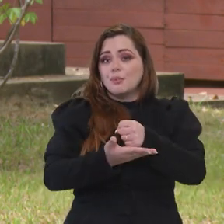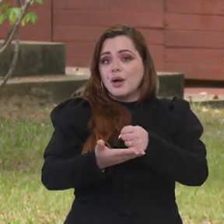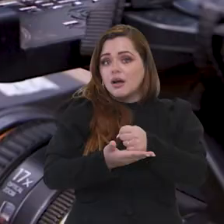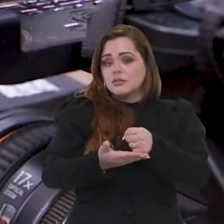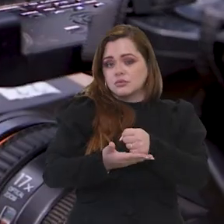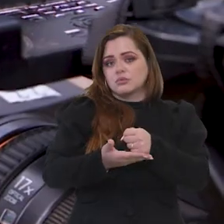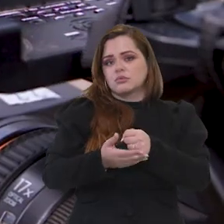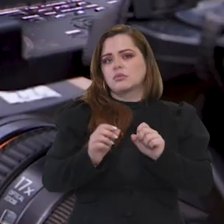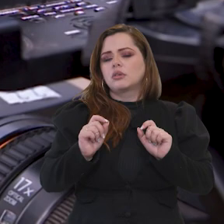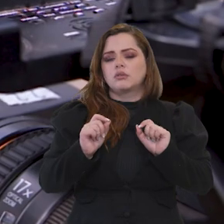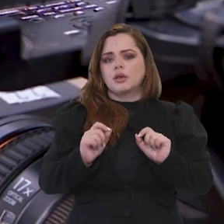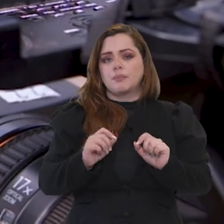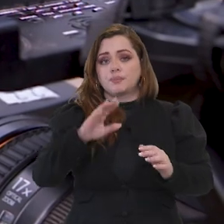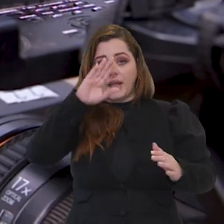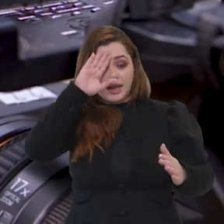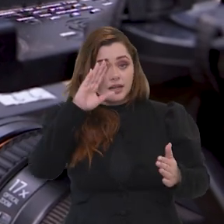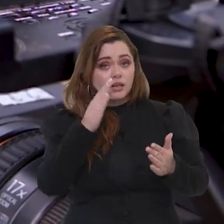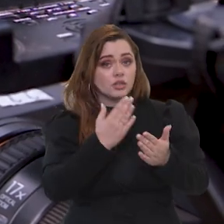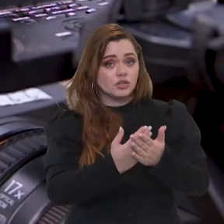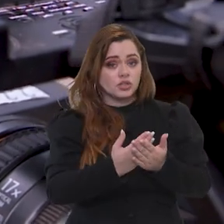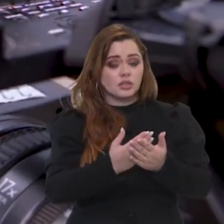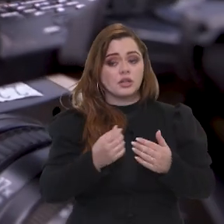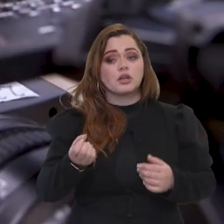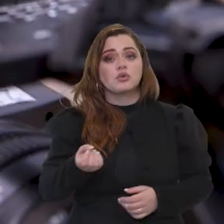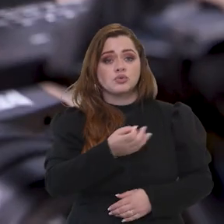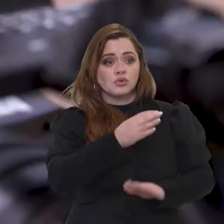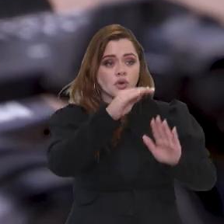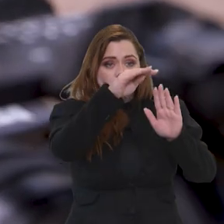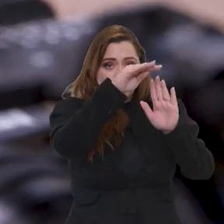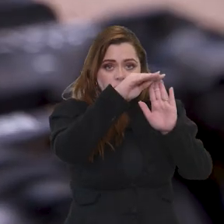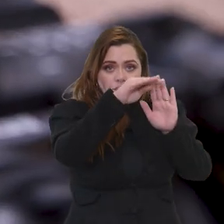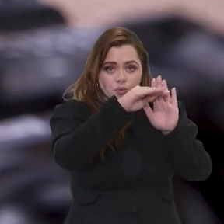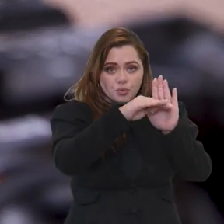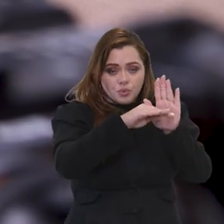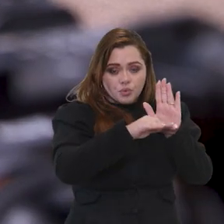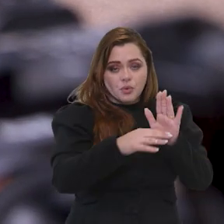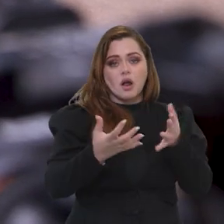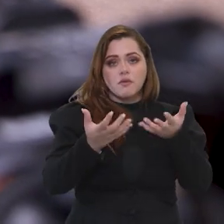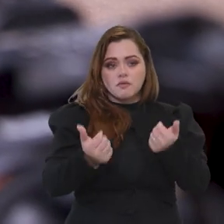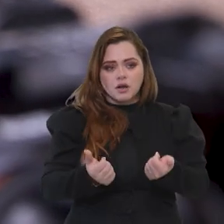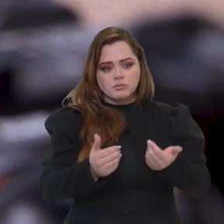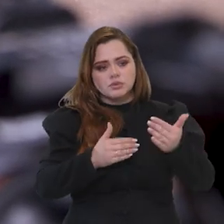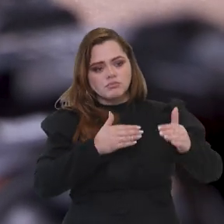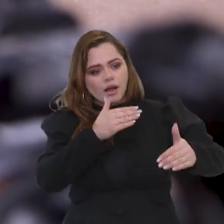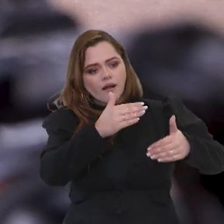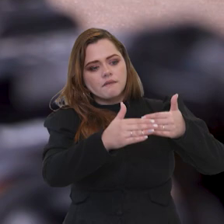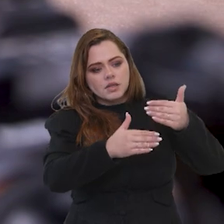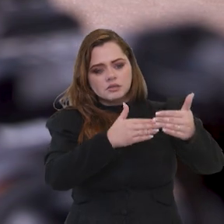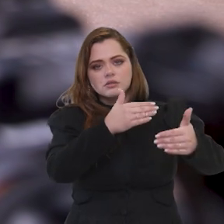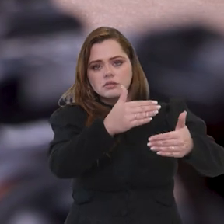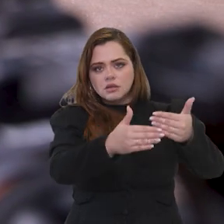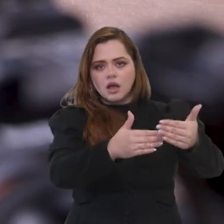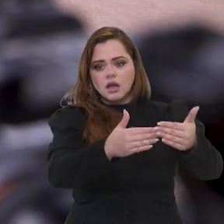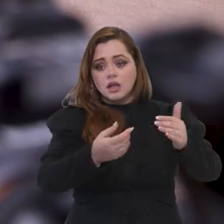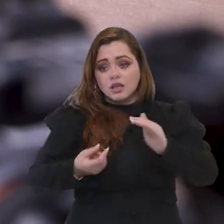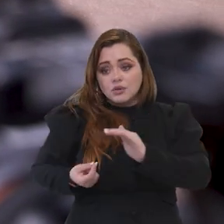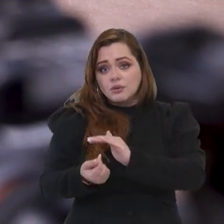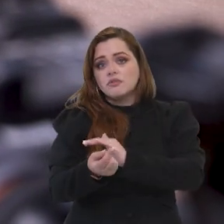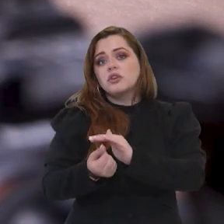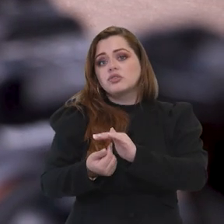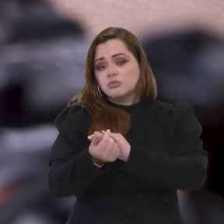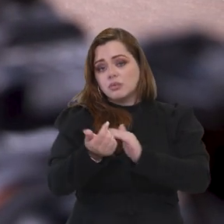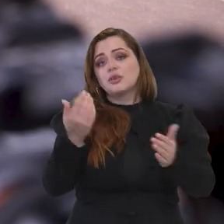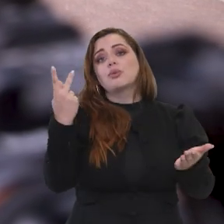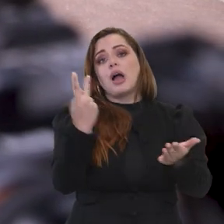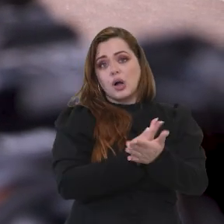saneamento. A gente acredita que agora com esses decretos, com esses novos decretos, a gente vai conseguir avançar e fazer com que o